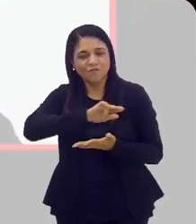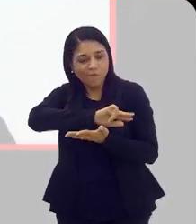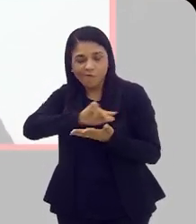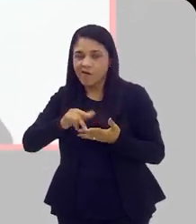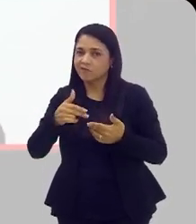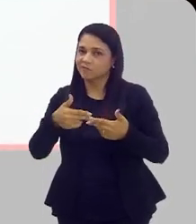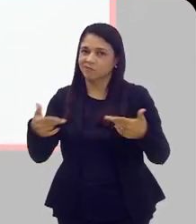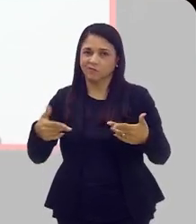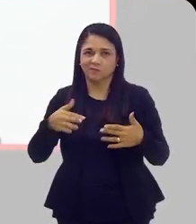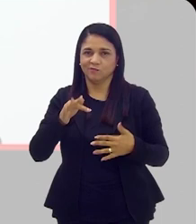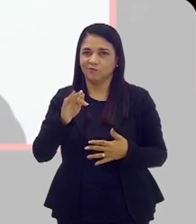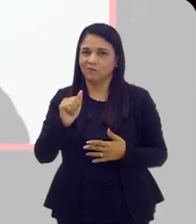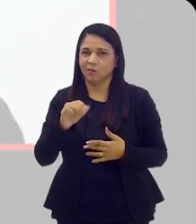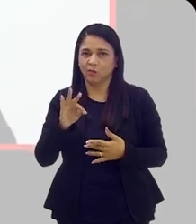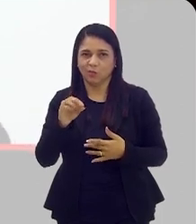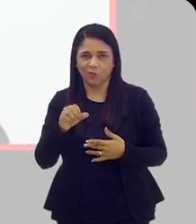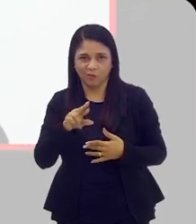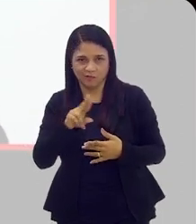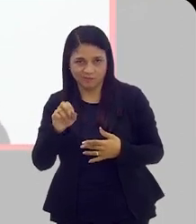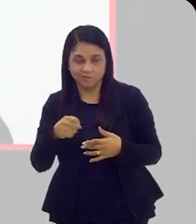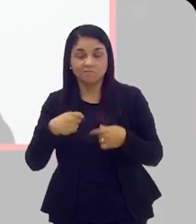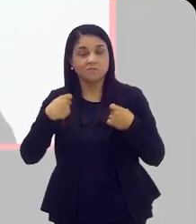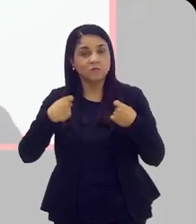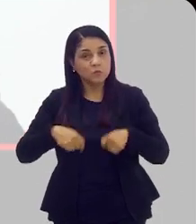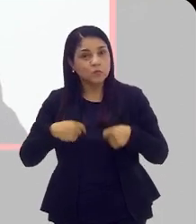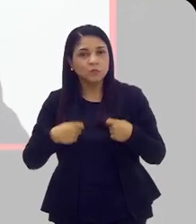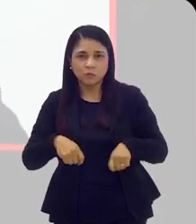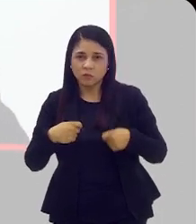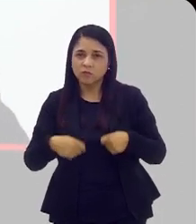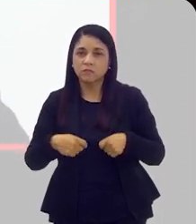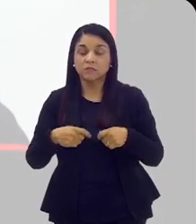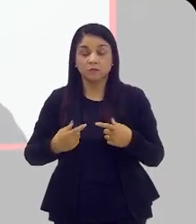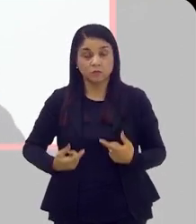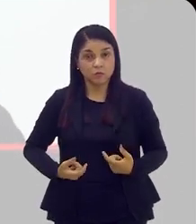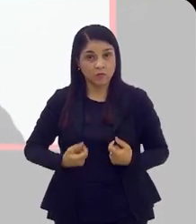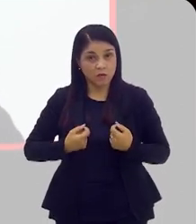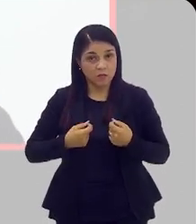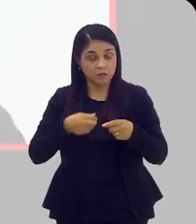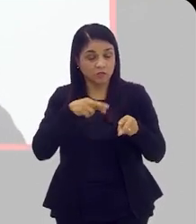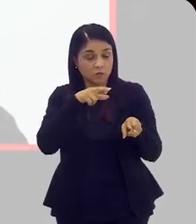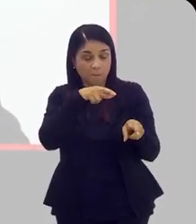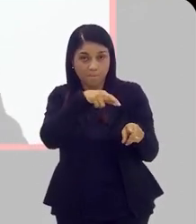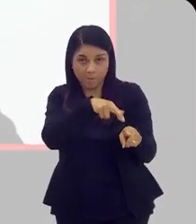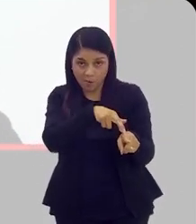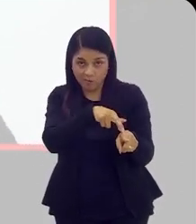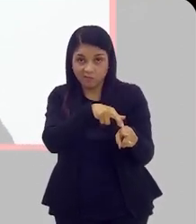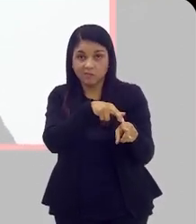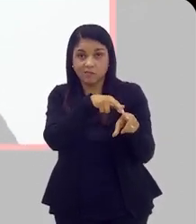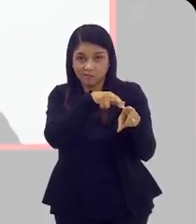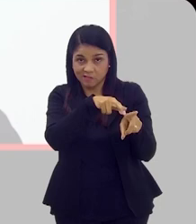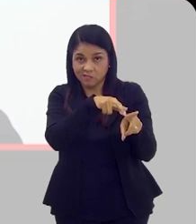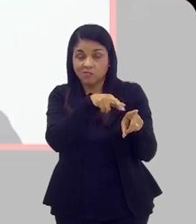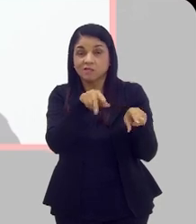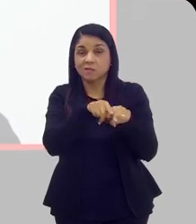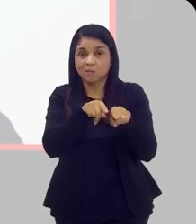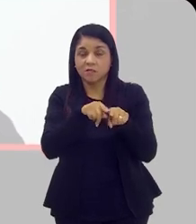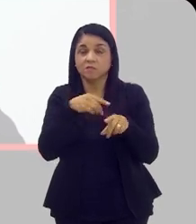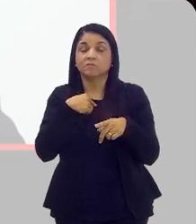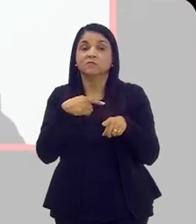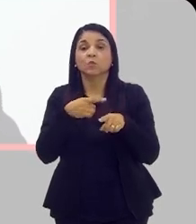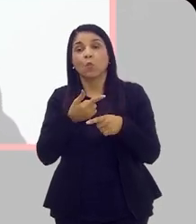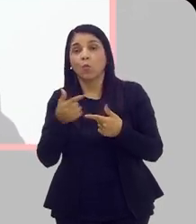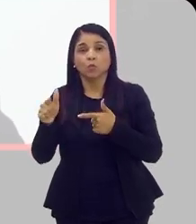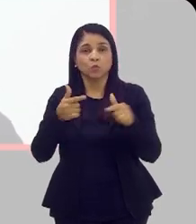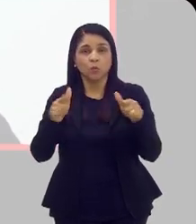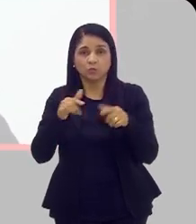questão multifatorial, né? Então, isso tudo, com certeza, não só pro câncer de próstata, mas pros outros tipos de câncer, assim como